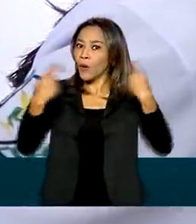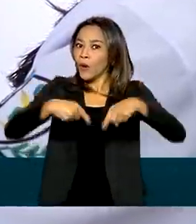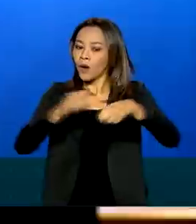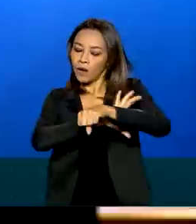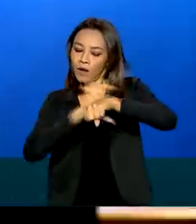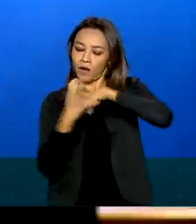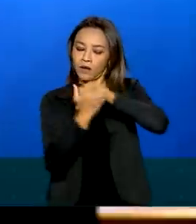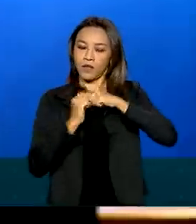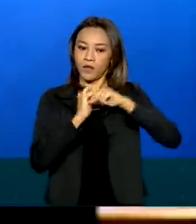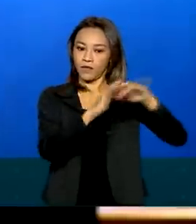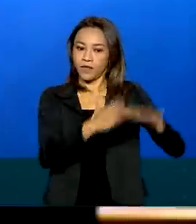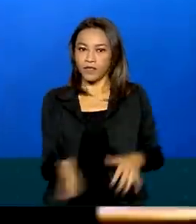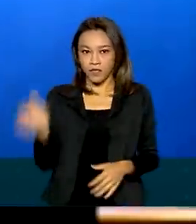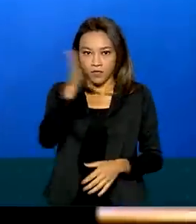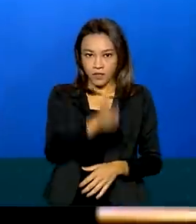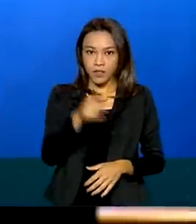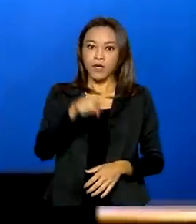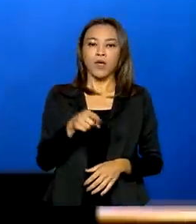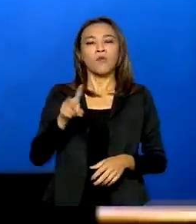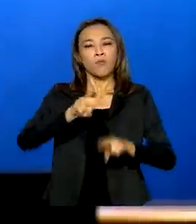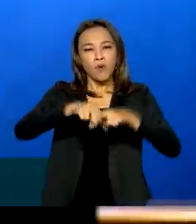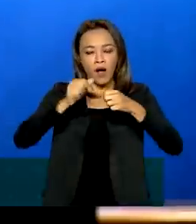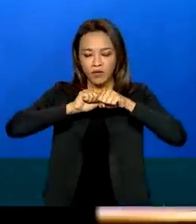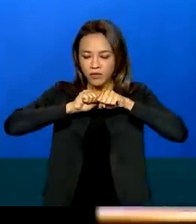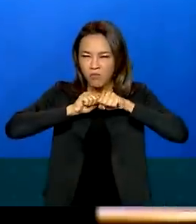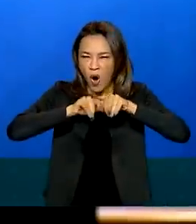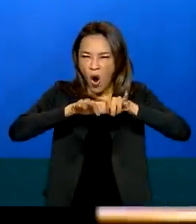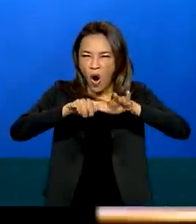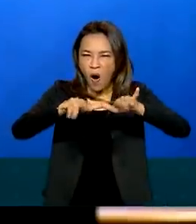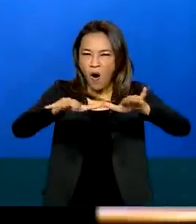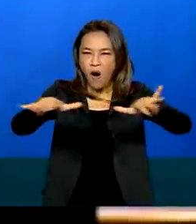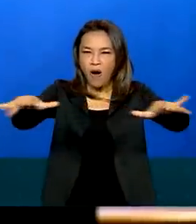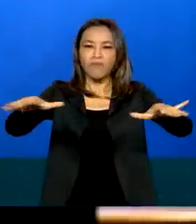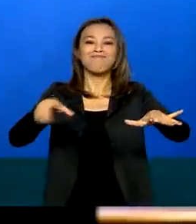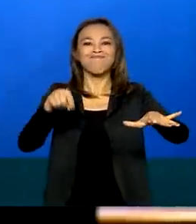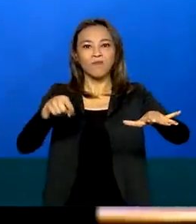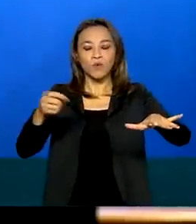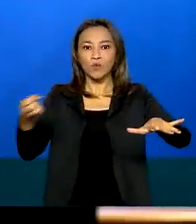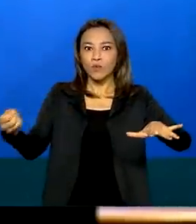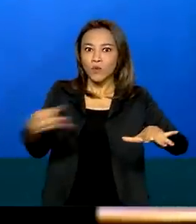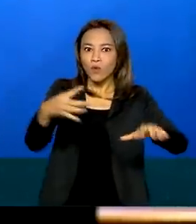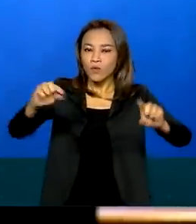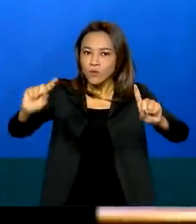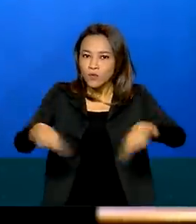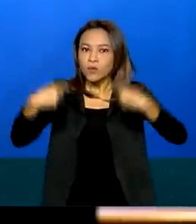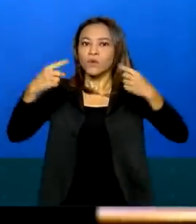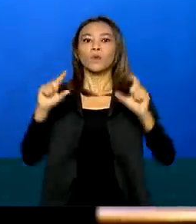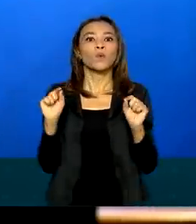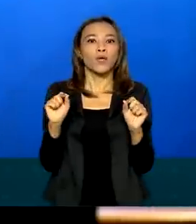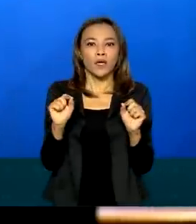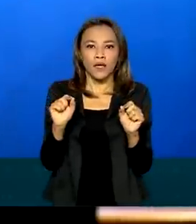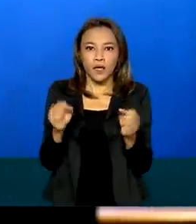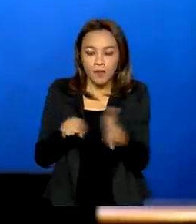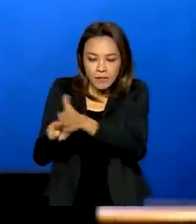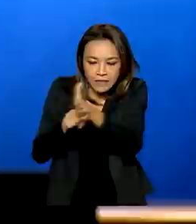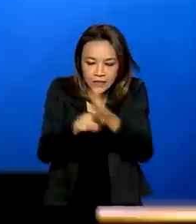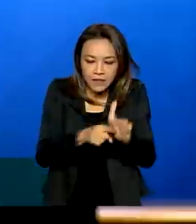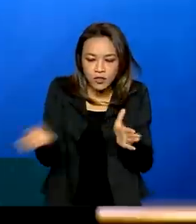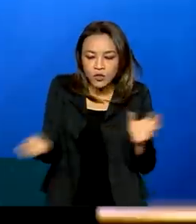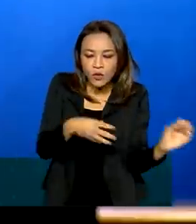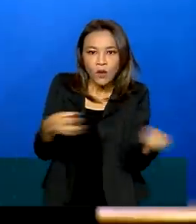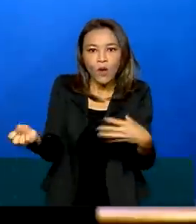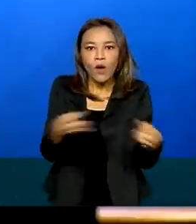de Saúde. Com a pandemia da Covid-19, a humanidade esbarrou em um novo desafio. Desenvolver novos remédios,